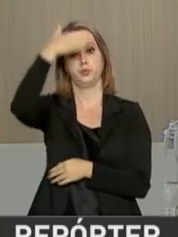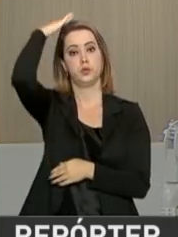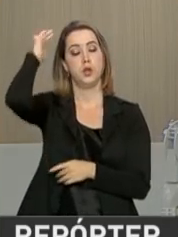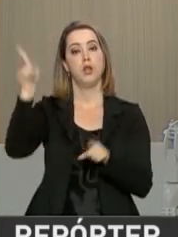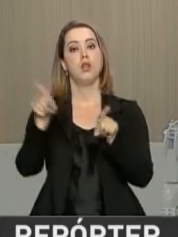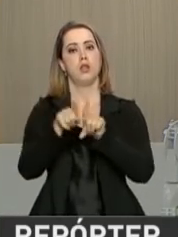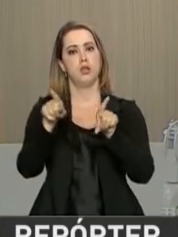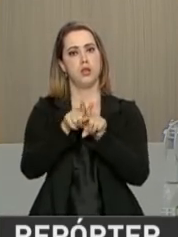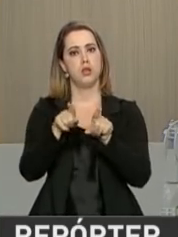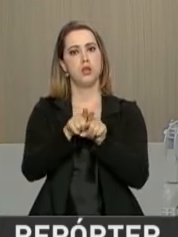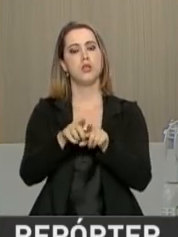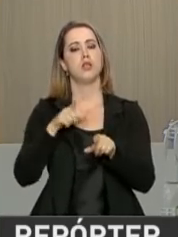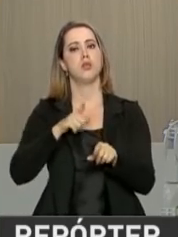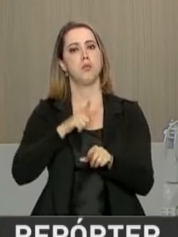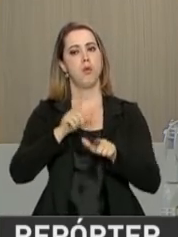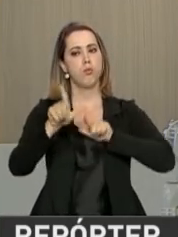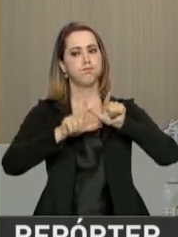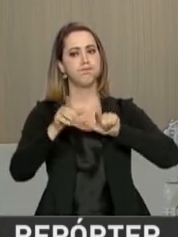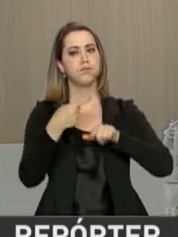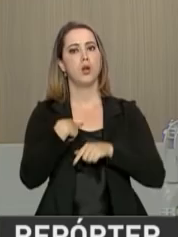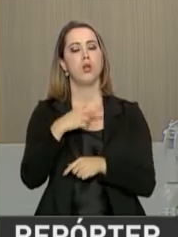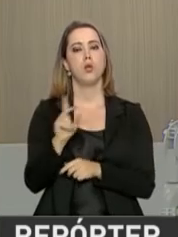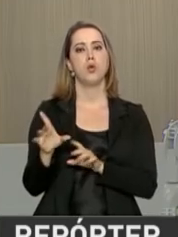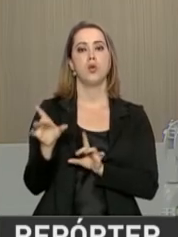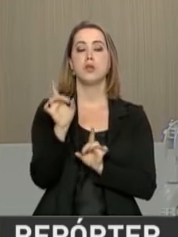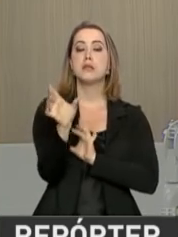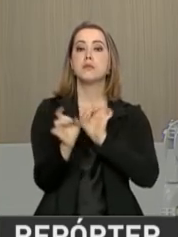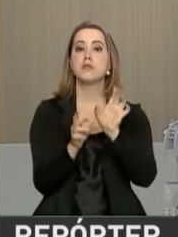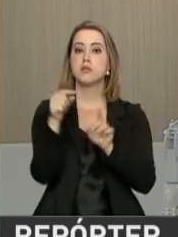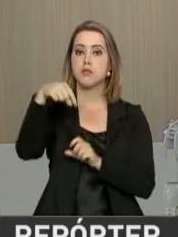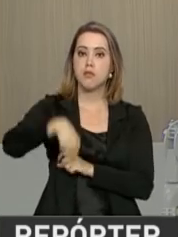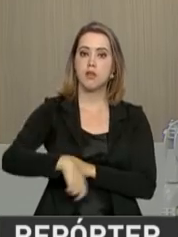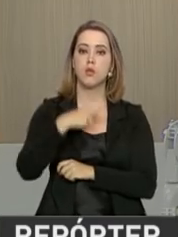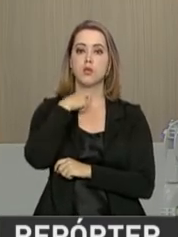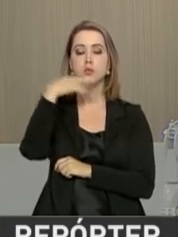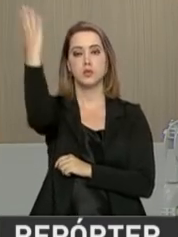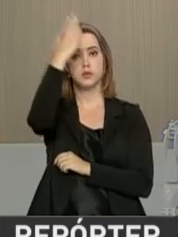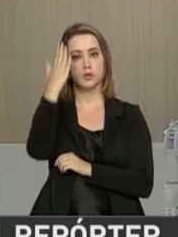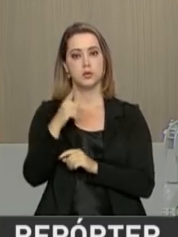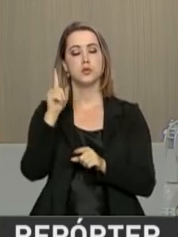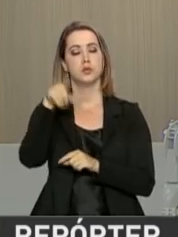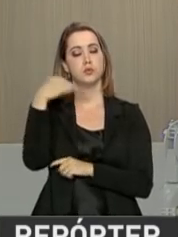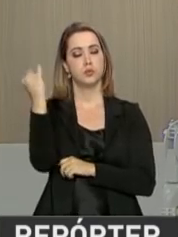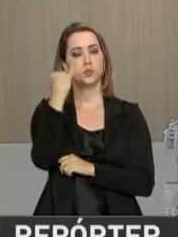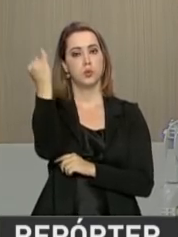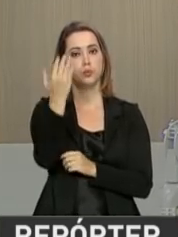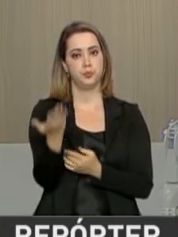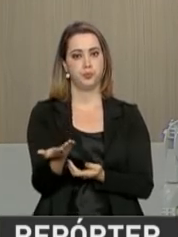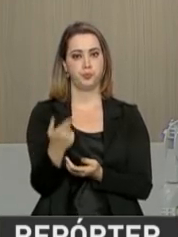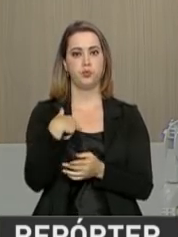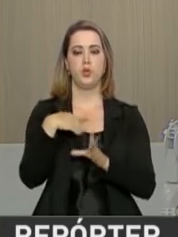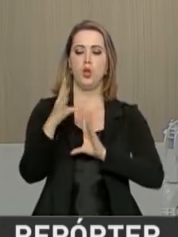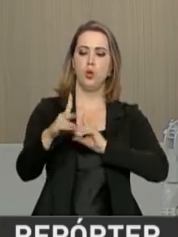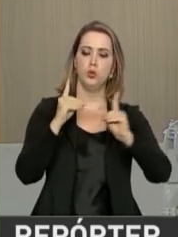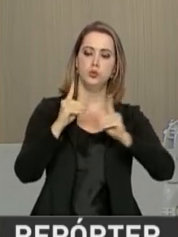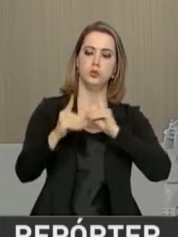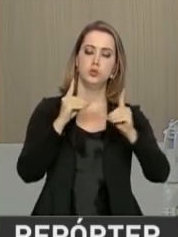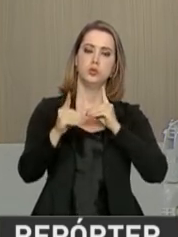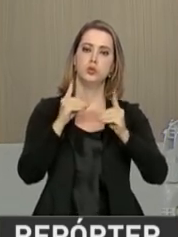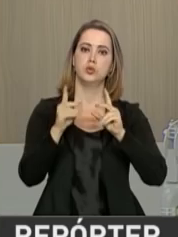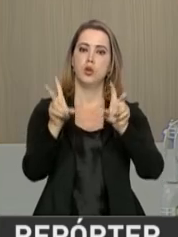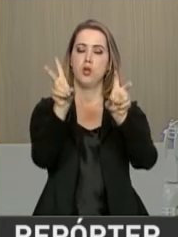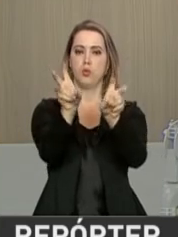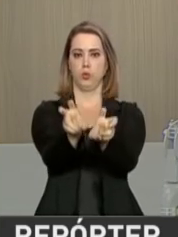gravou uma mensagem exclusiva para a Voz do Brasil e foi muito importante. Ele falou do diálogo e do